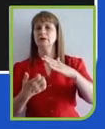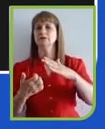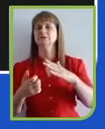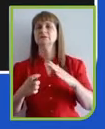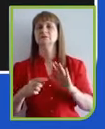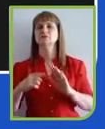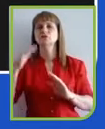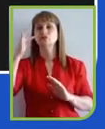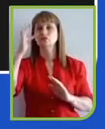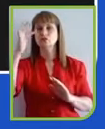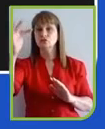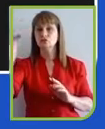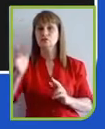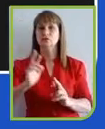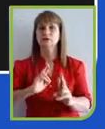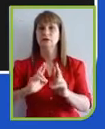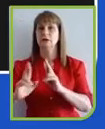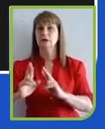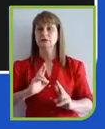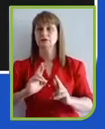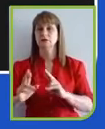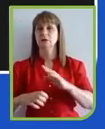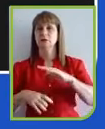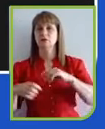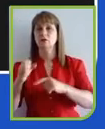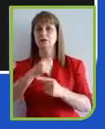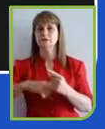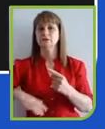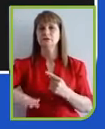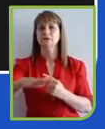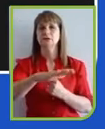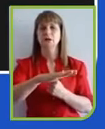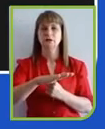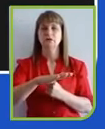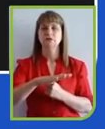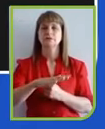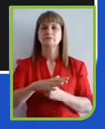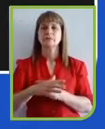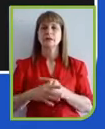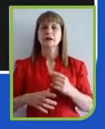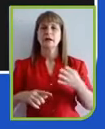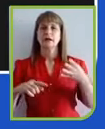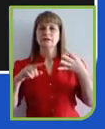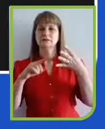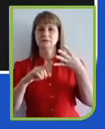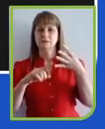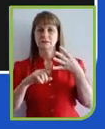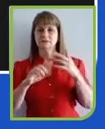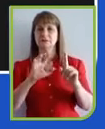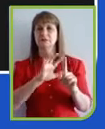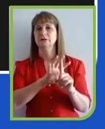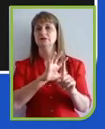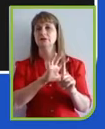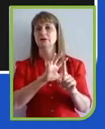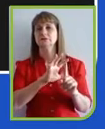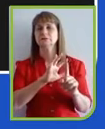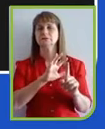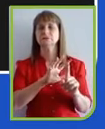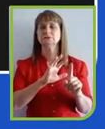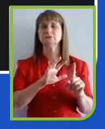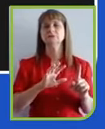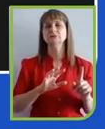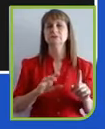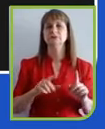sexta tendência também vai na perspectiva, eu diria, do desejo, né? Uma